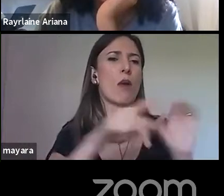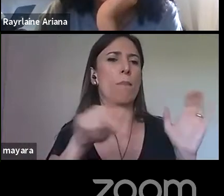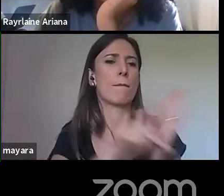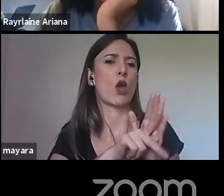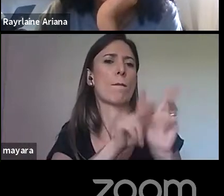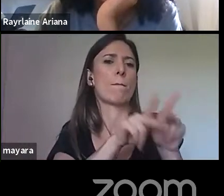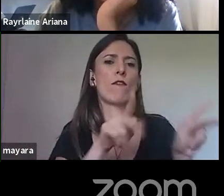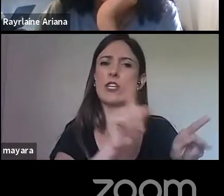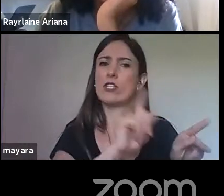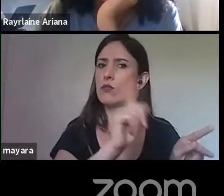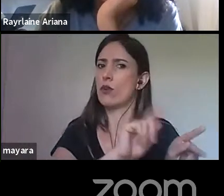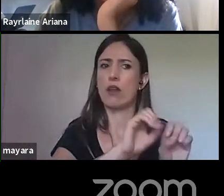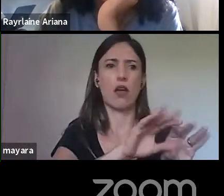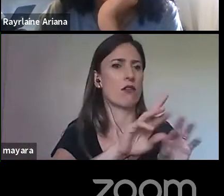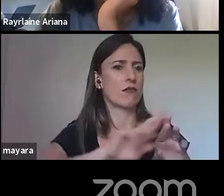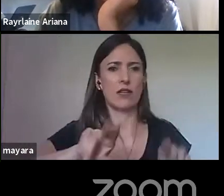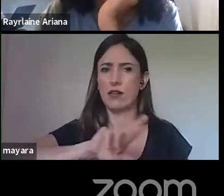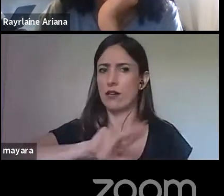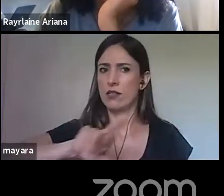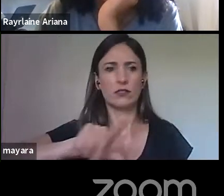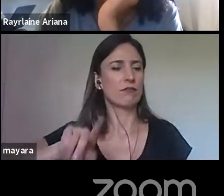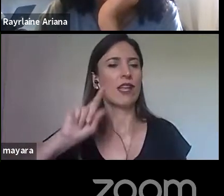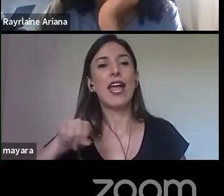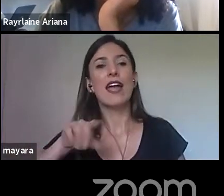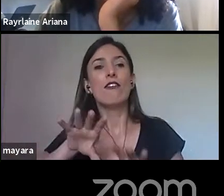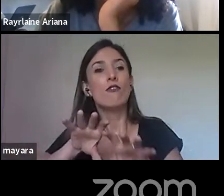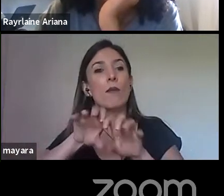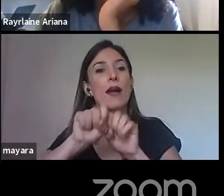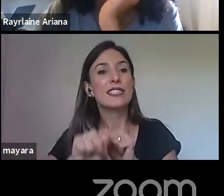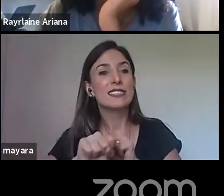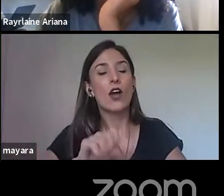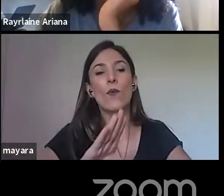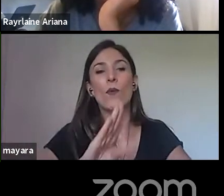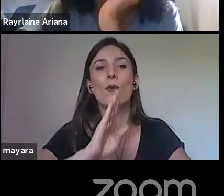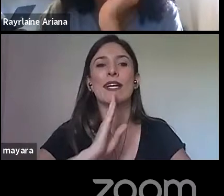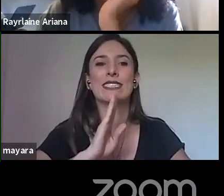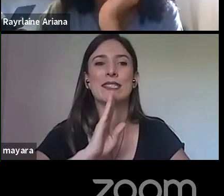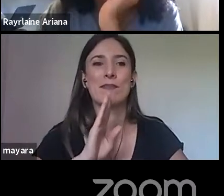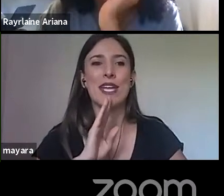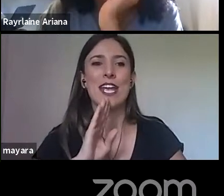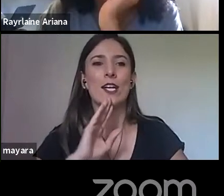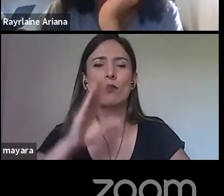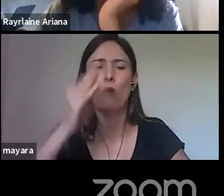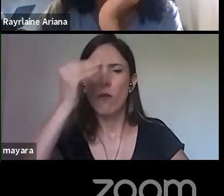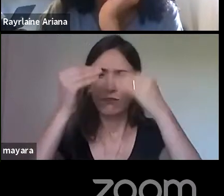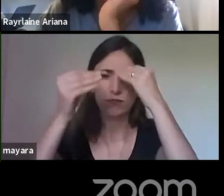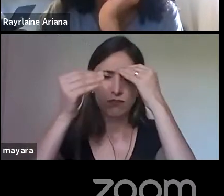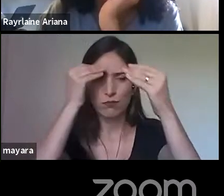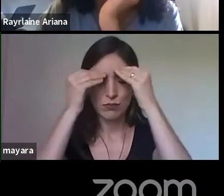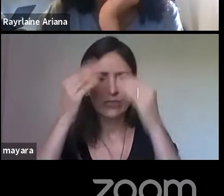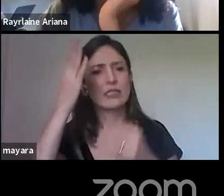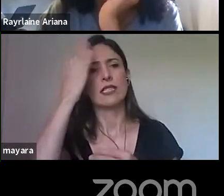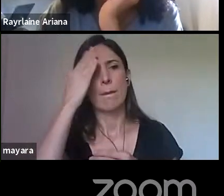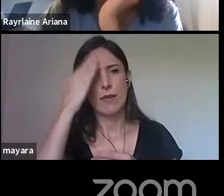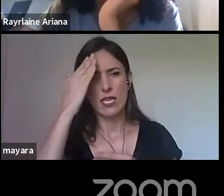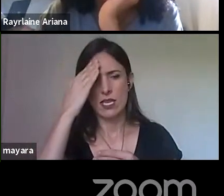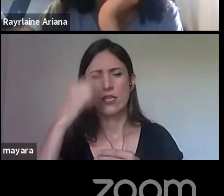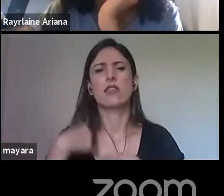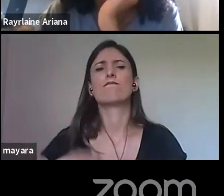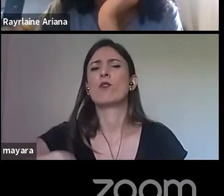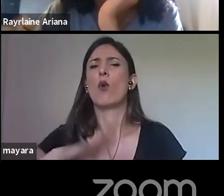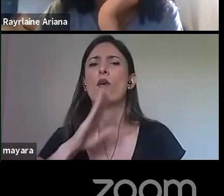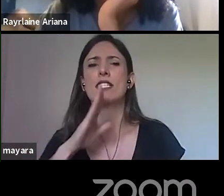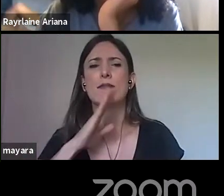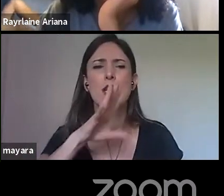para ser professor, isso vai ser em 19, da nossa, mas são aqueles que têm o conhecimento para